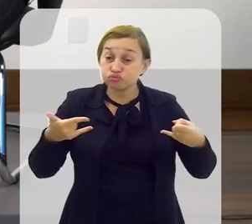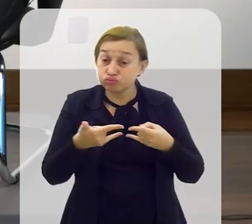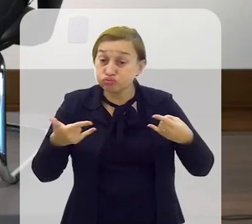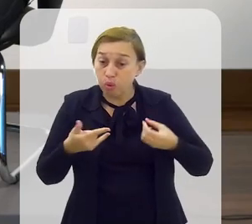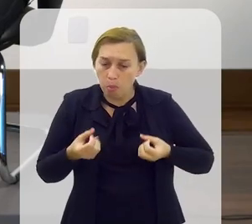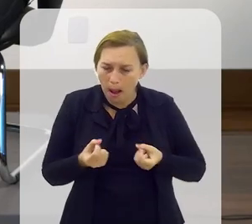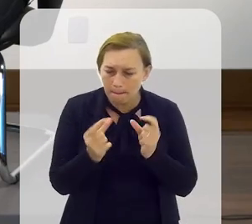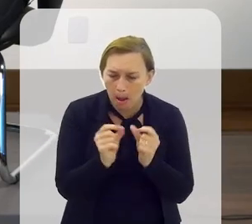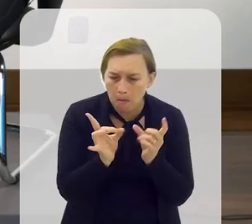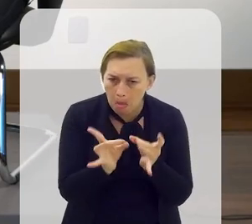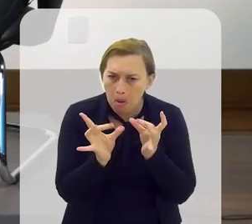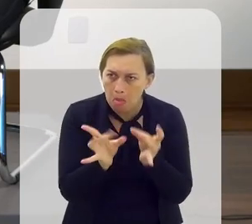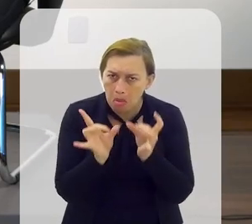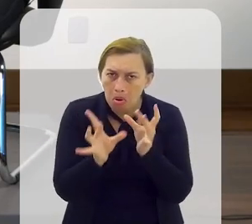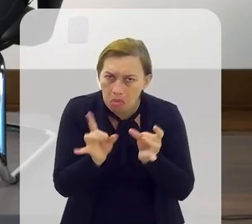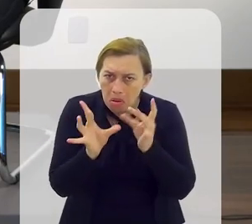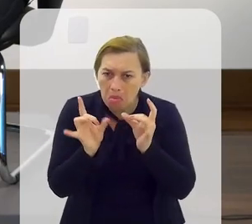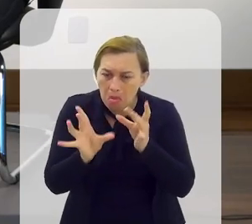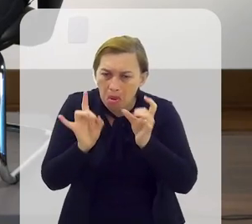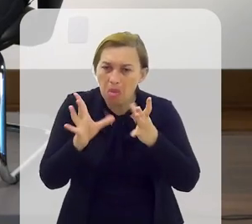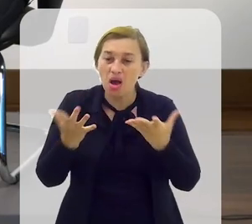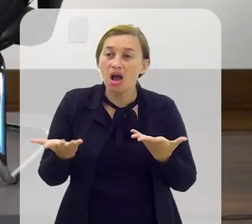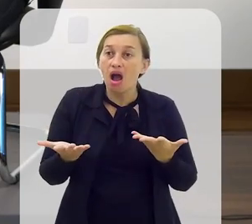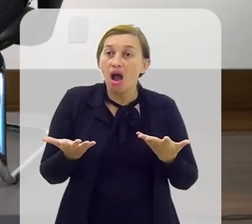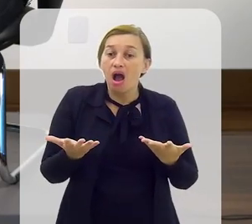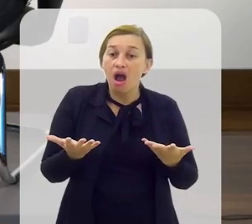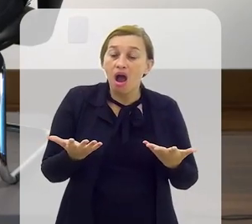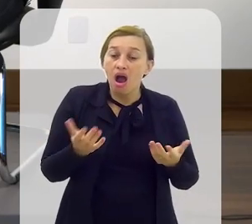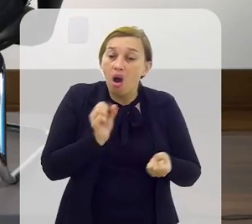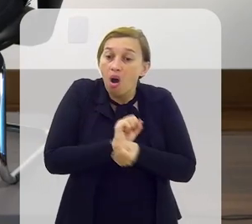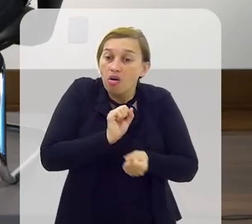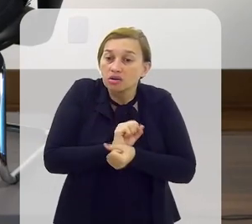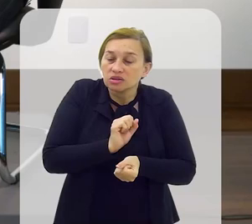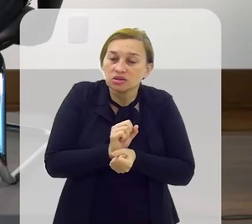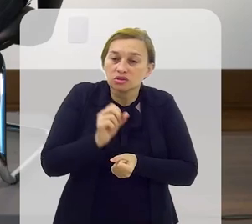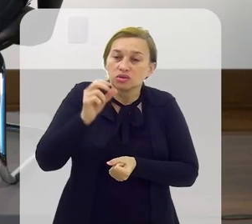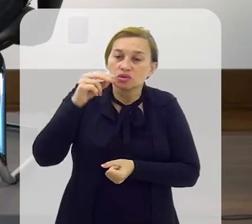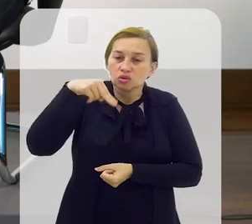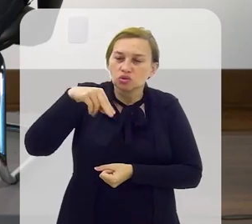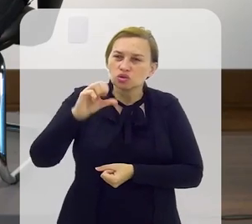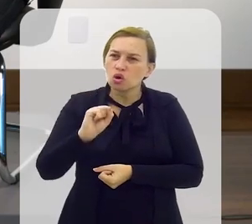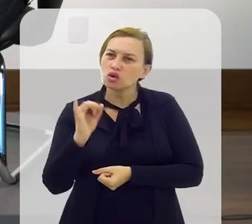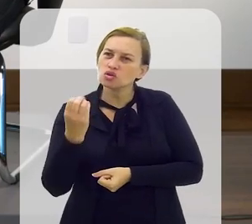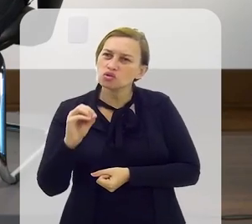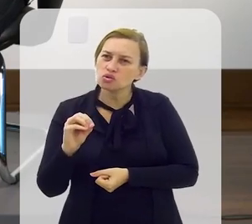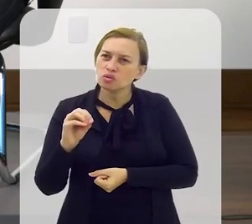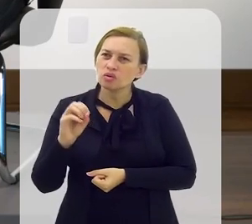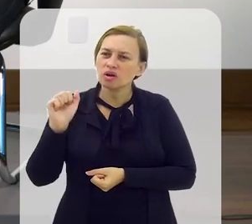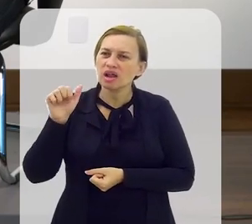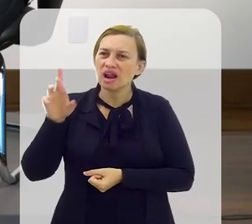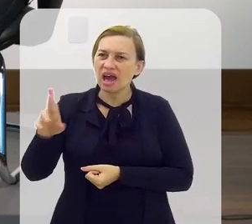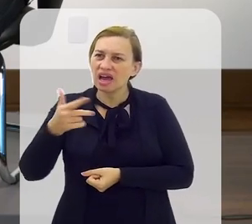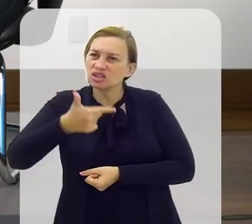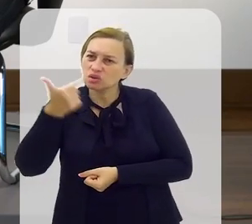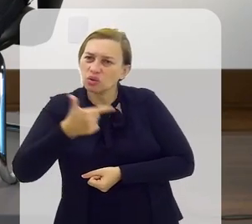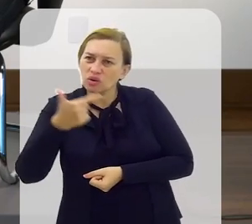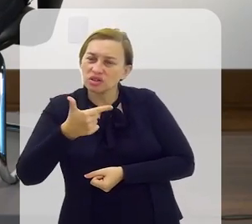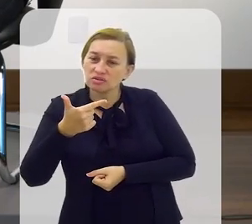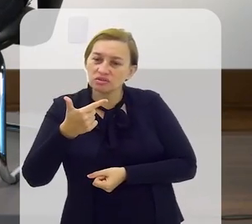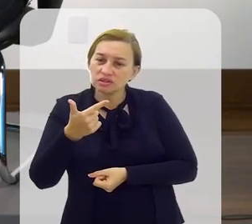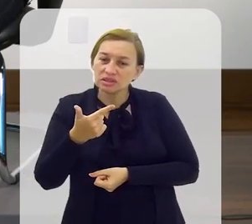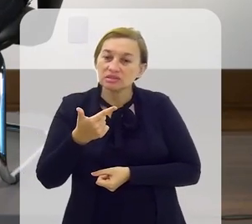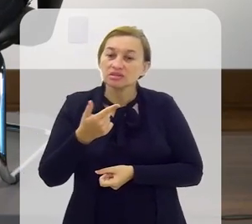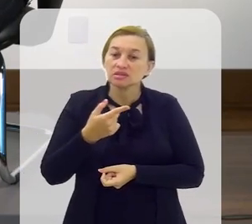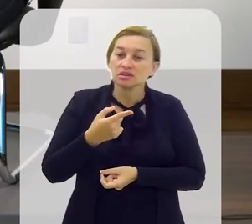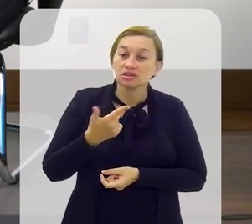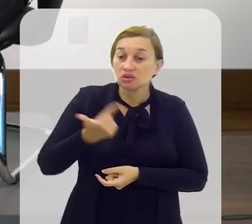bilheteria absurda É, uma loucura E a expectativa pelo Nosso Lar 2 é muito grande Eu tive o